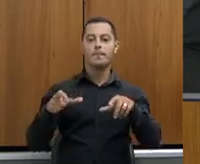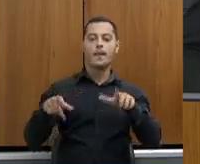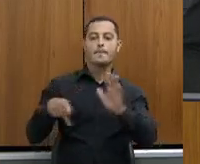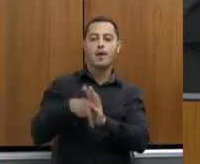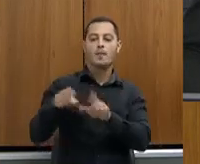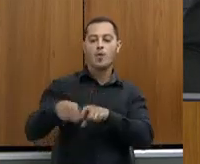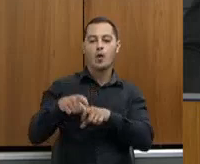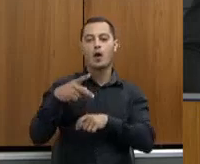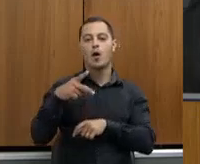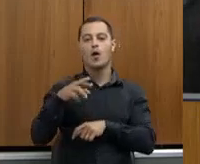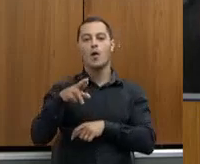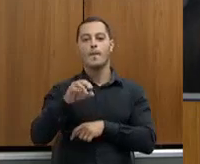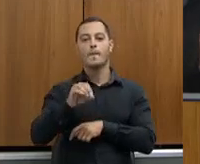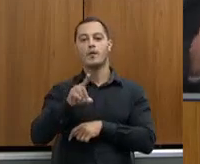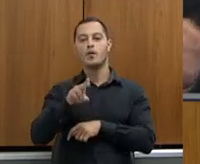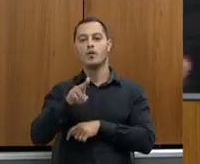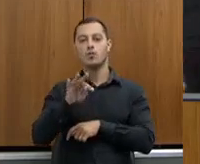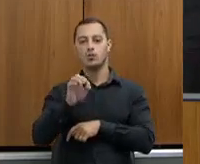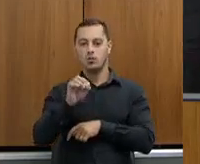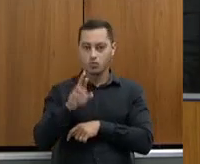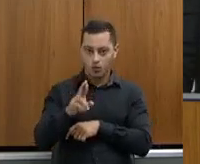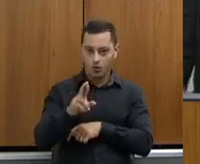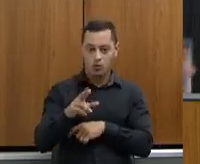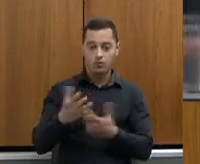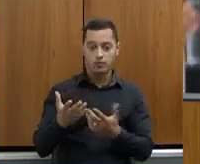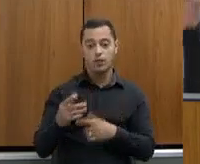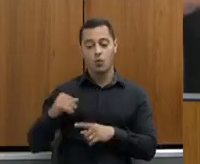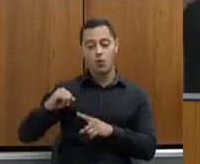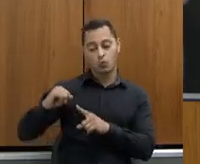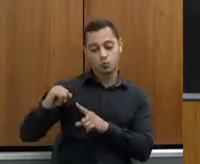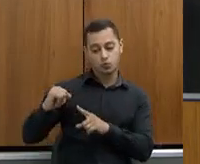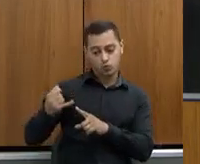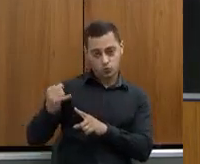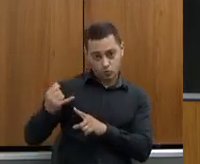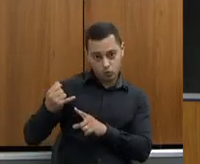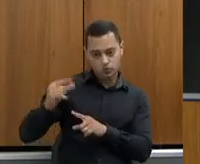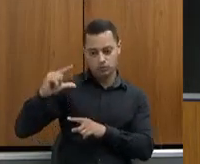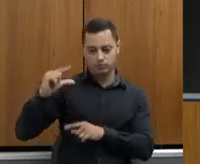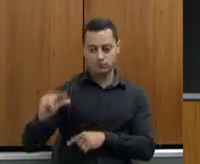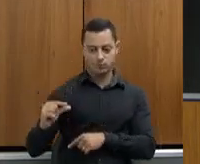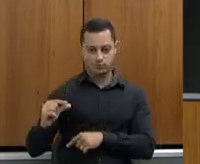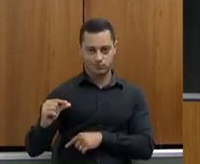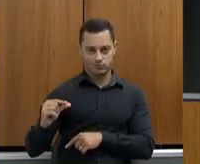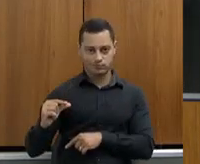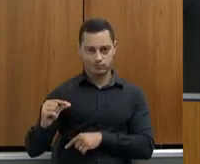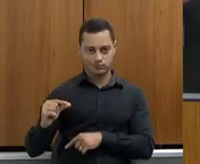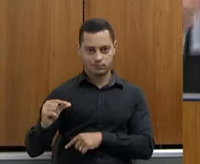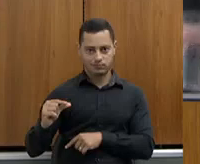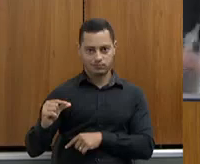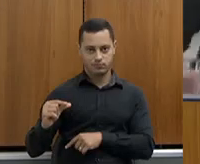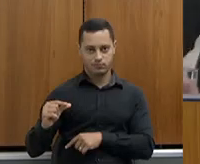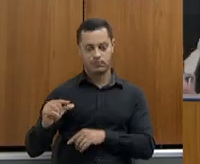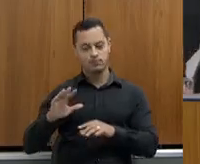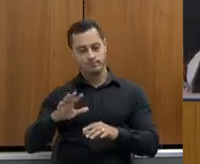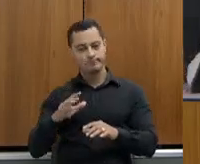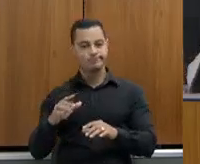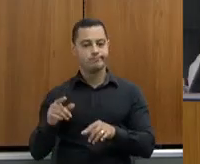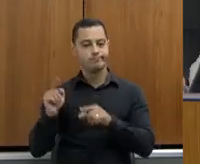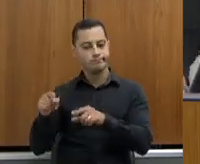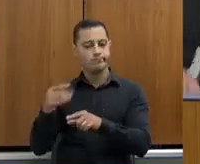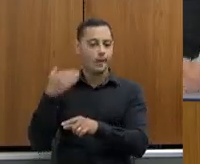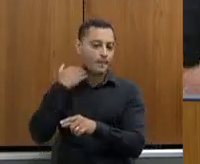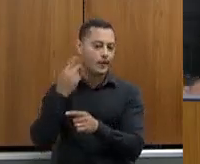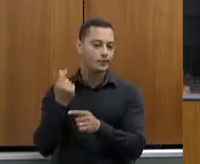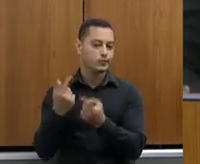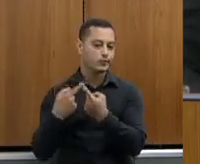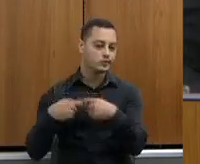desburocratizado impossível, e com juros acessíveis. Agora, é uma linha de crédito, tem suas restrições, tem sua questão legal, tem suas